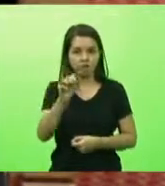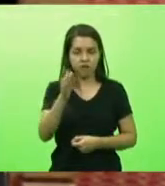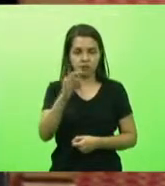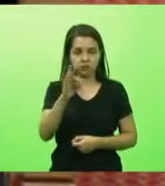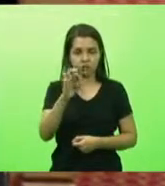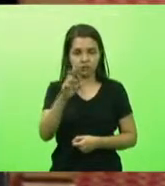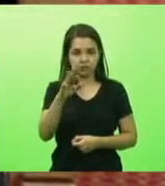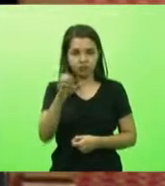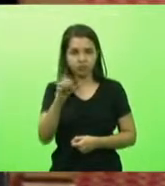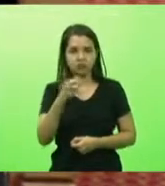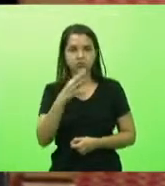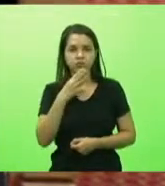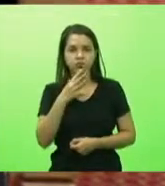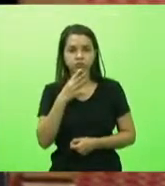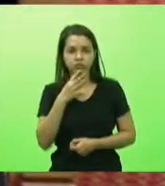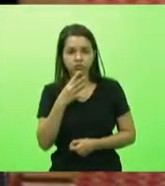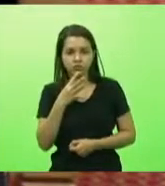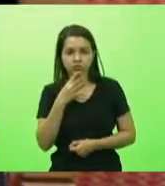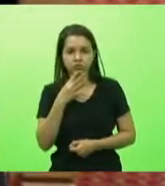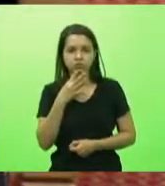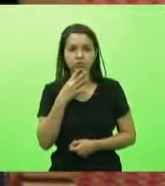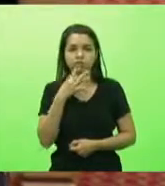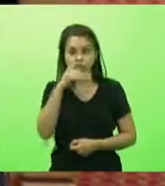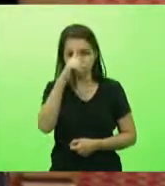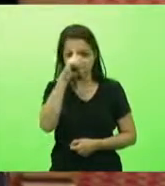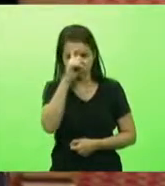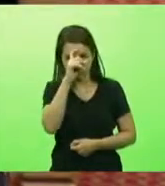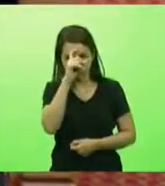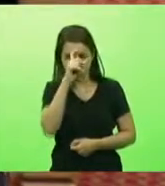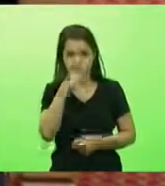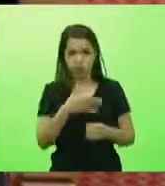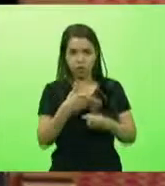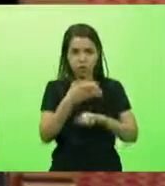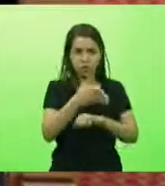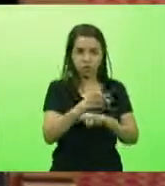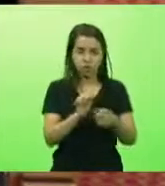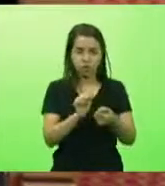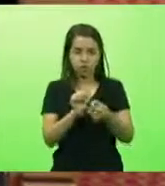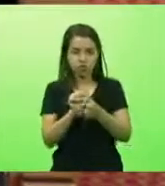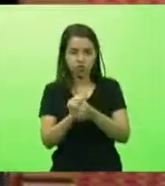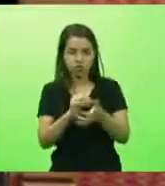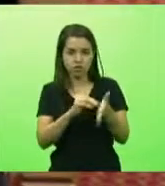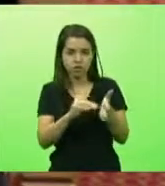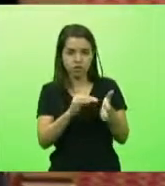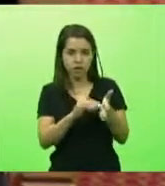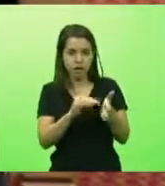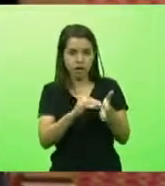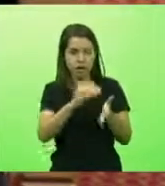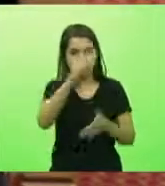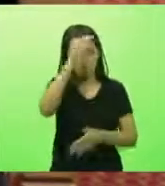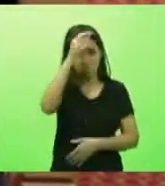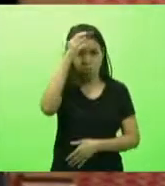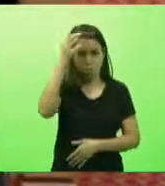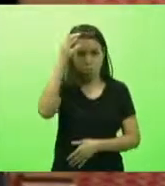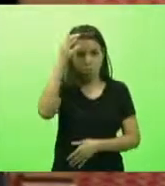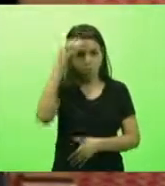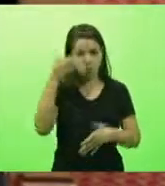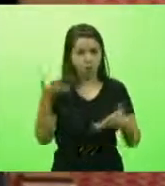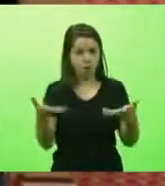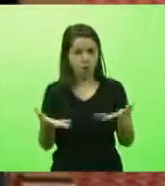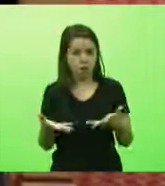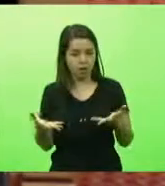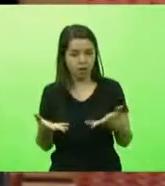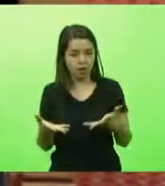hospital. Fui com o secretário lá que era de Criciúma, que agora é o secretário de Criciúma, sei que